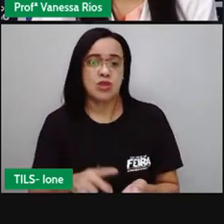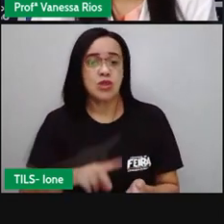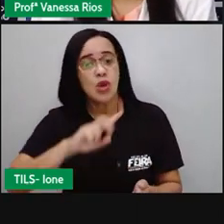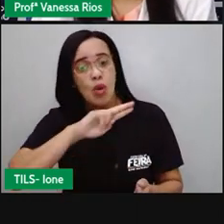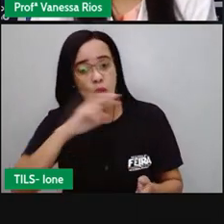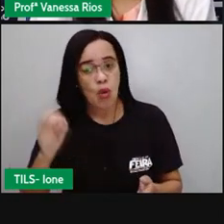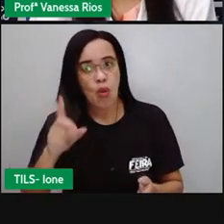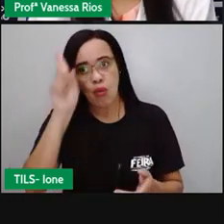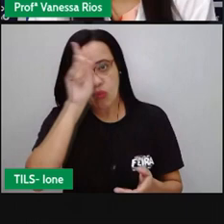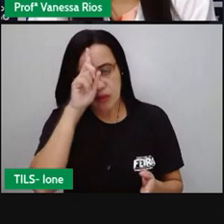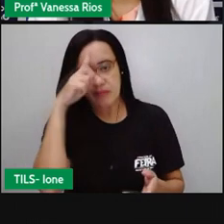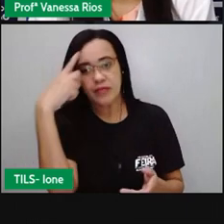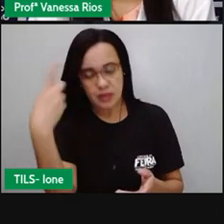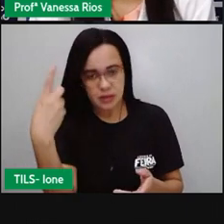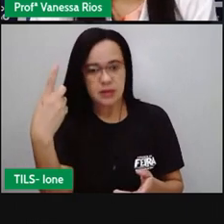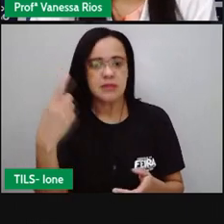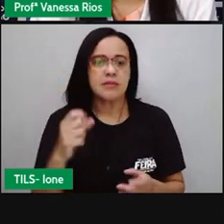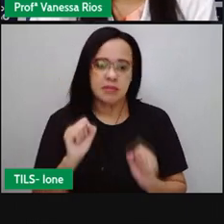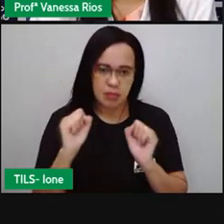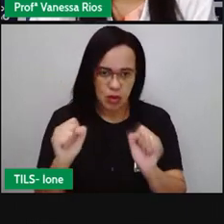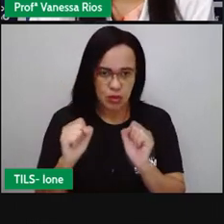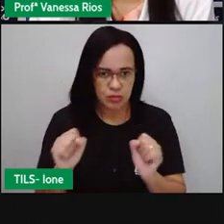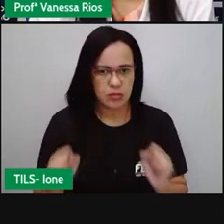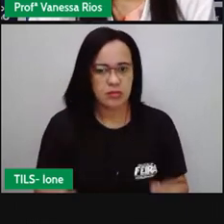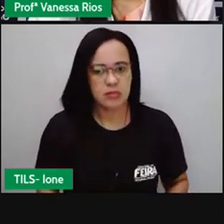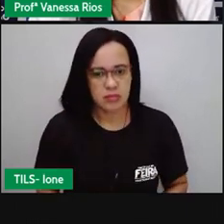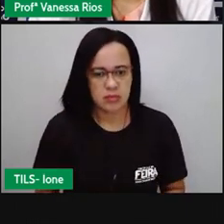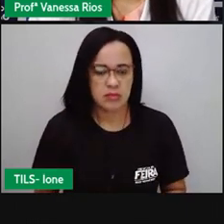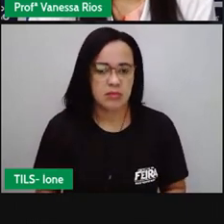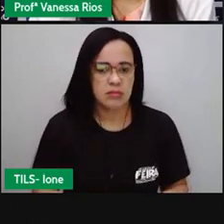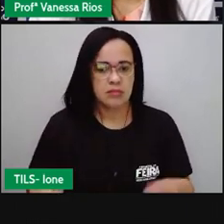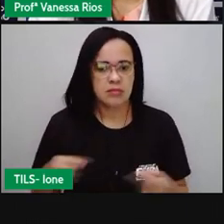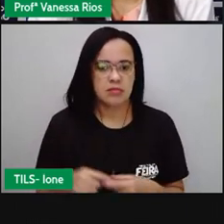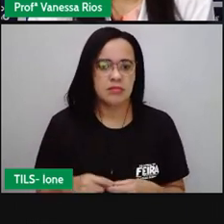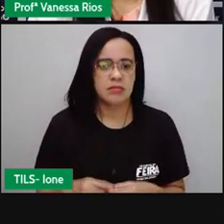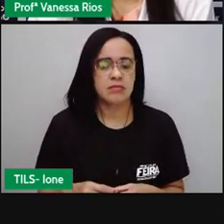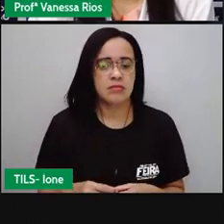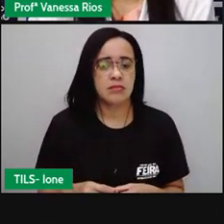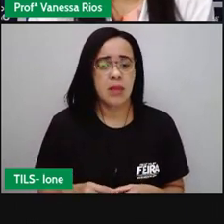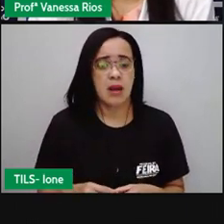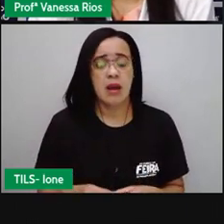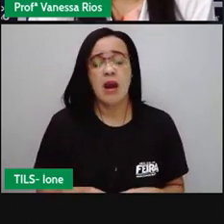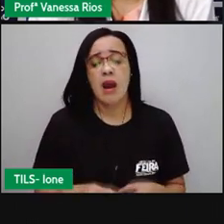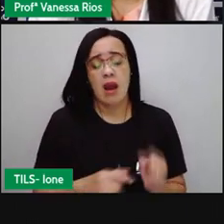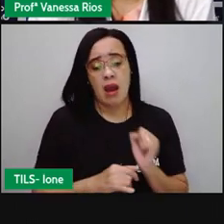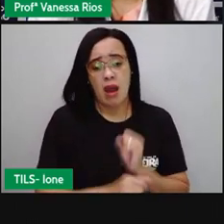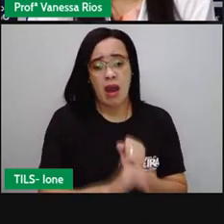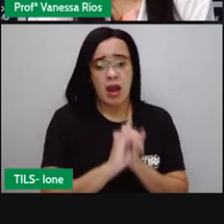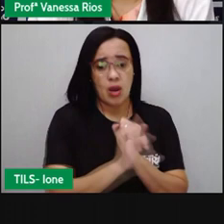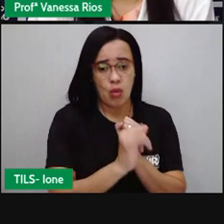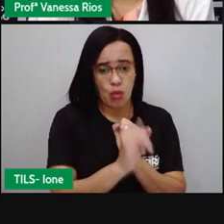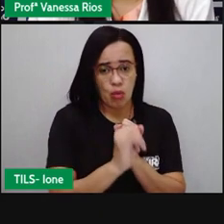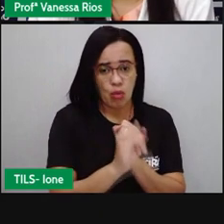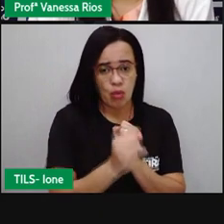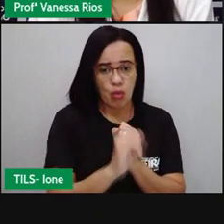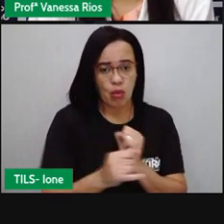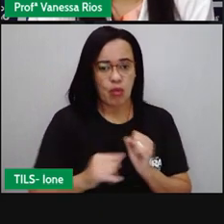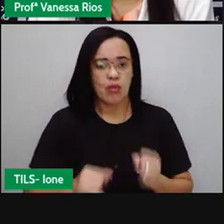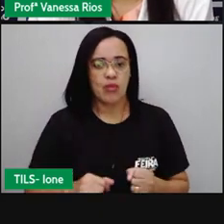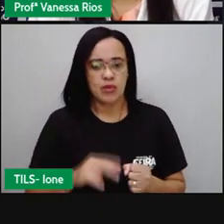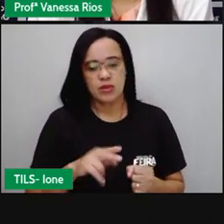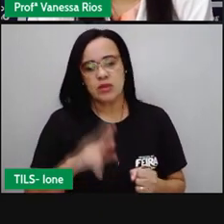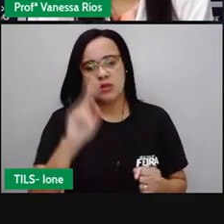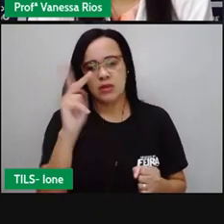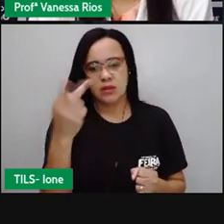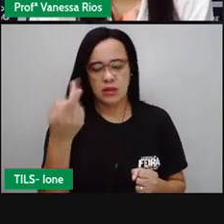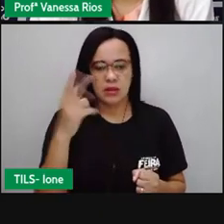mas é algo possível de acontecer. A crônica humorística é aquela que apresenta os relatos e interpretações